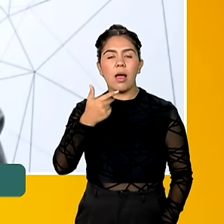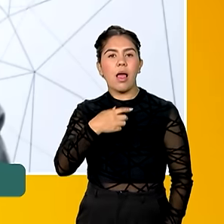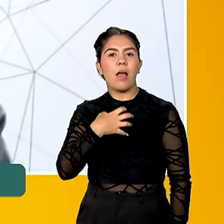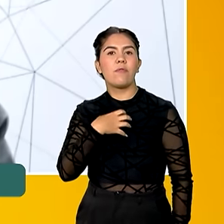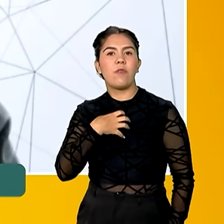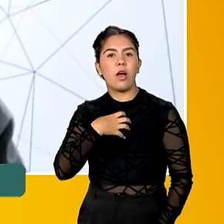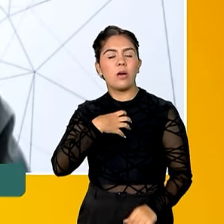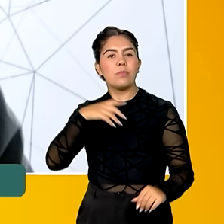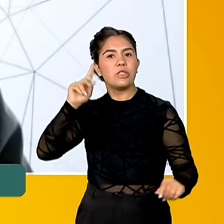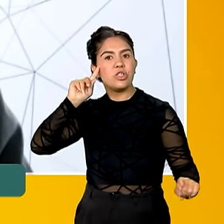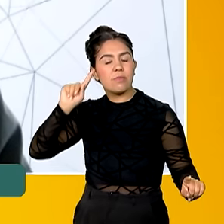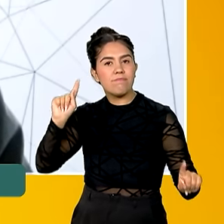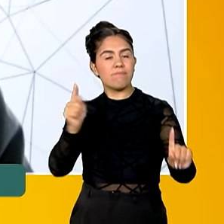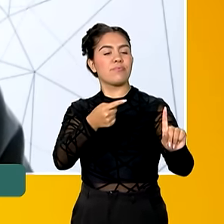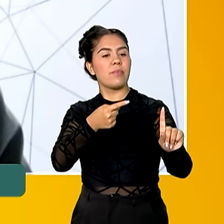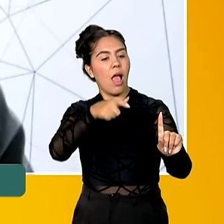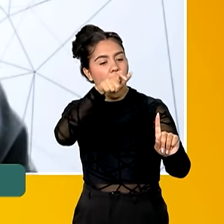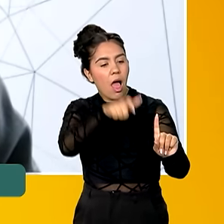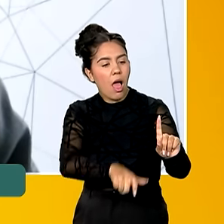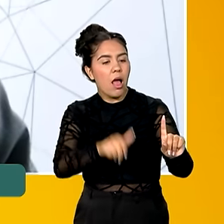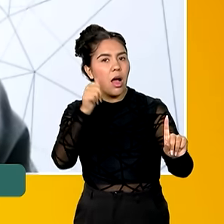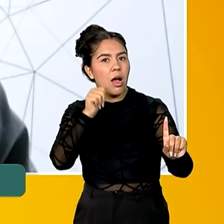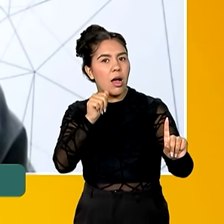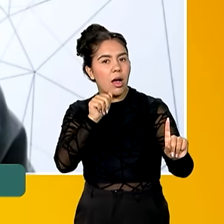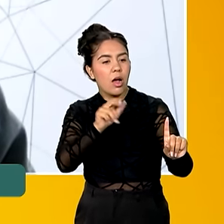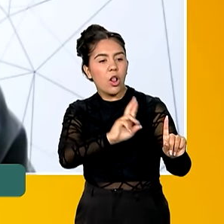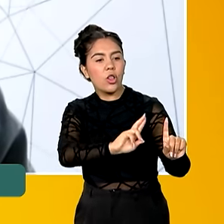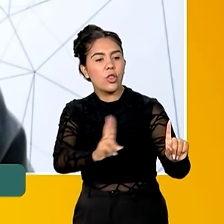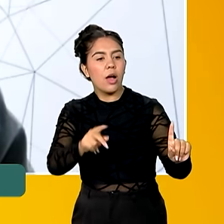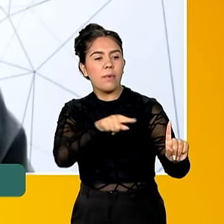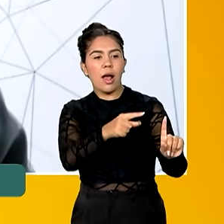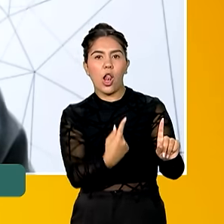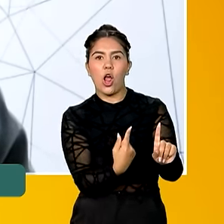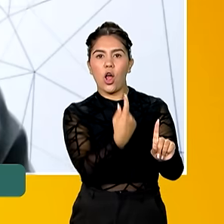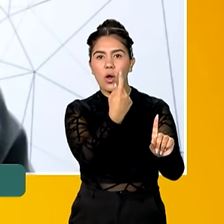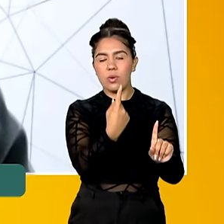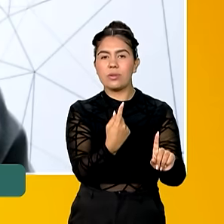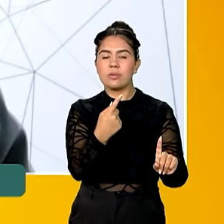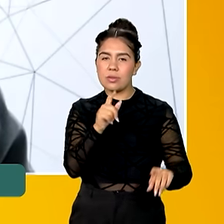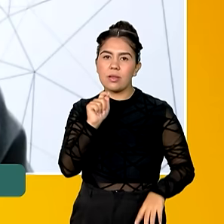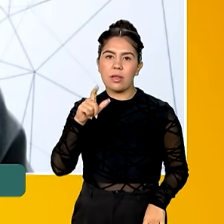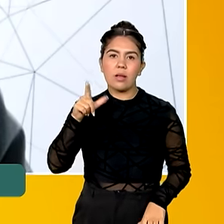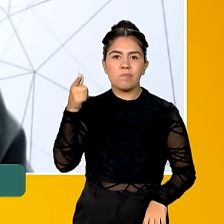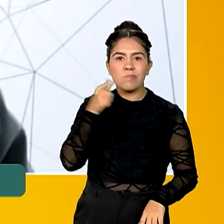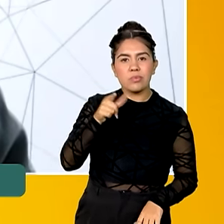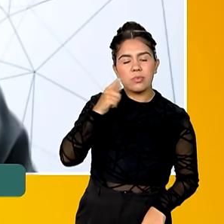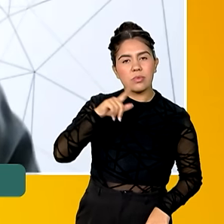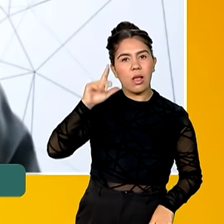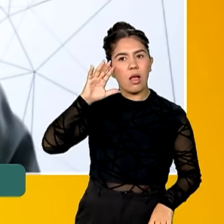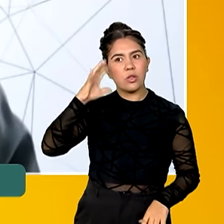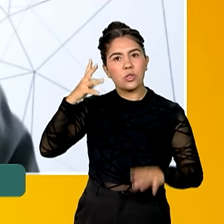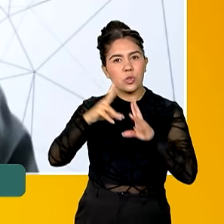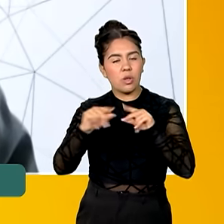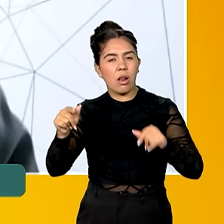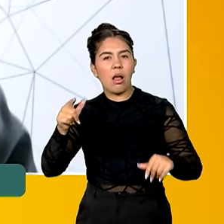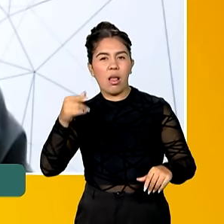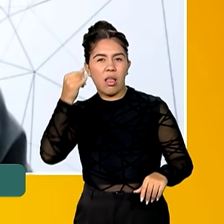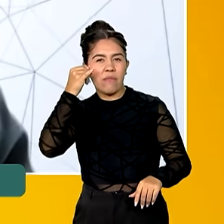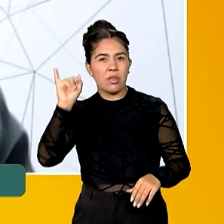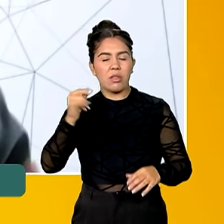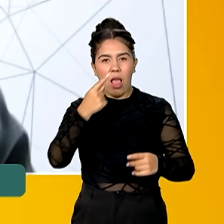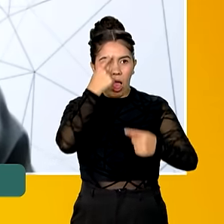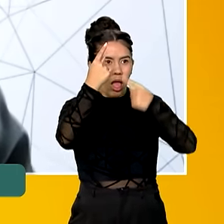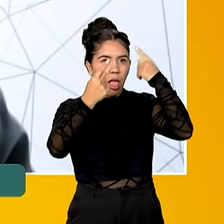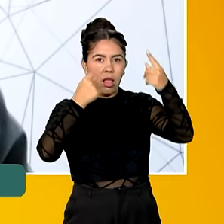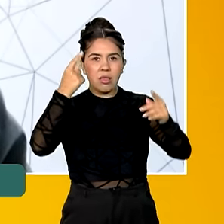interações com o governo. Então, faz todo sentido a gente reutilizar esse tipo de solução e não sair criando várias formas de identificar o cidadão e